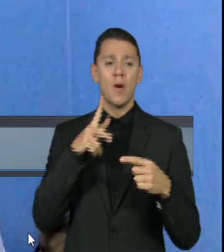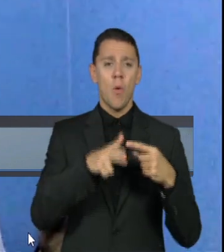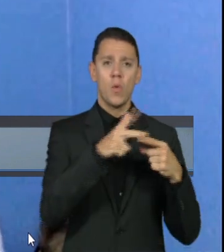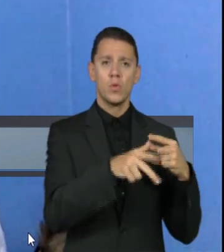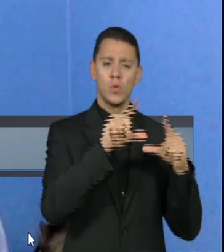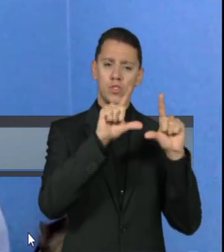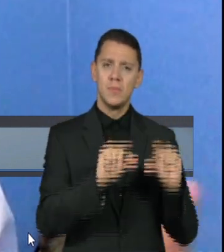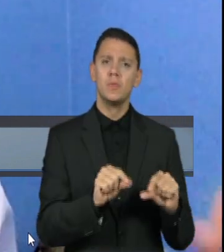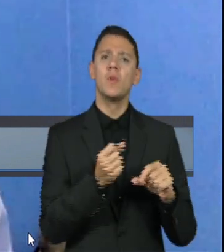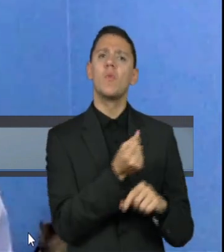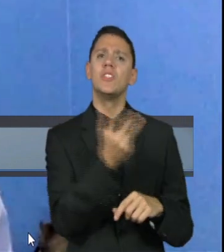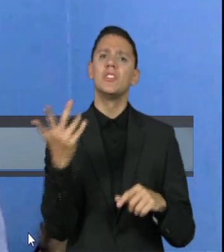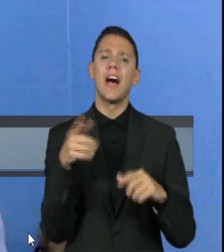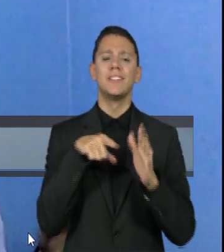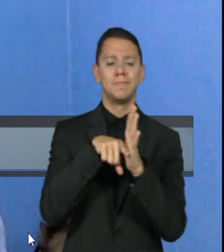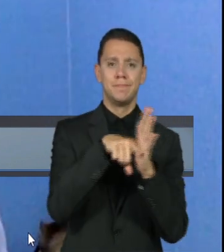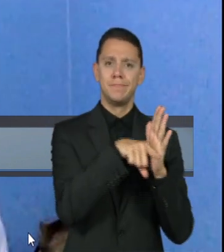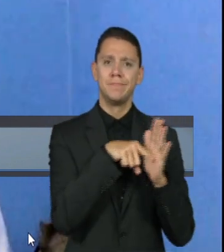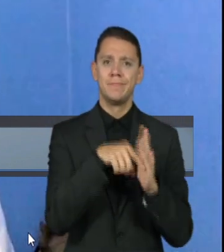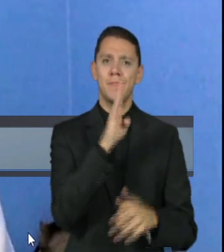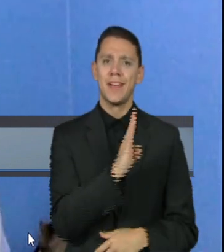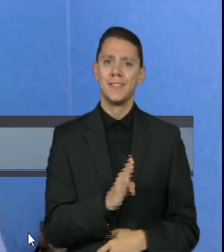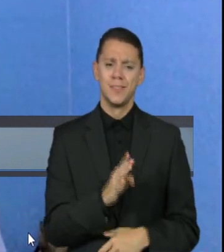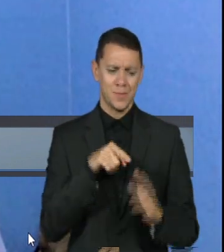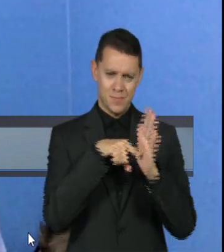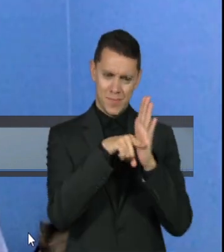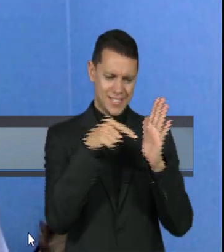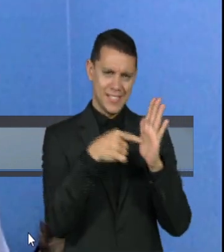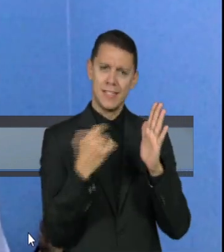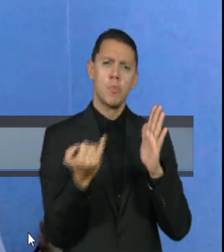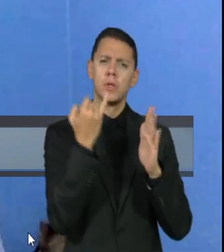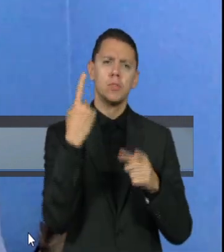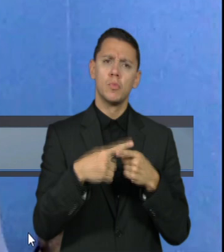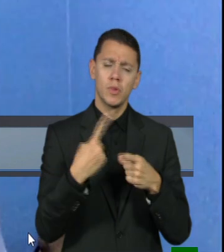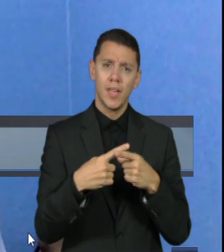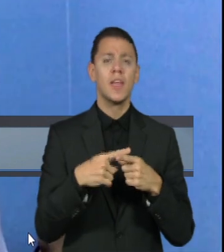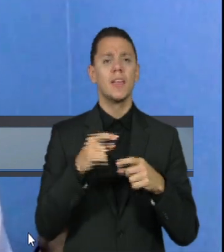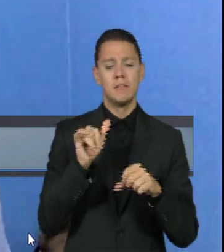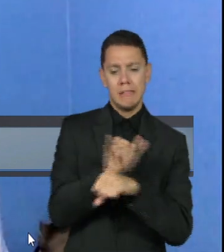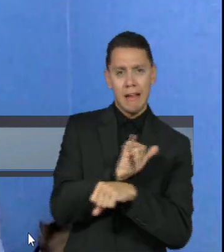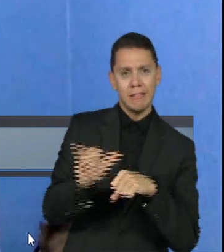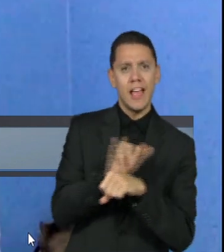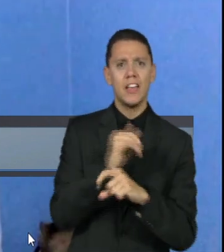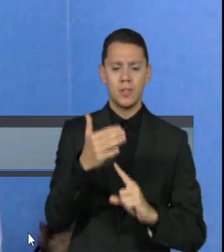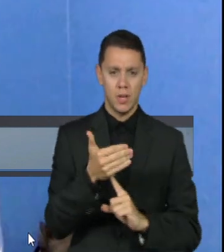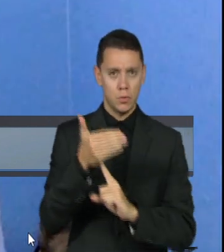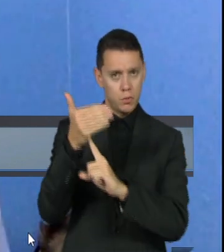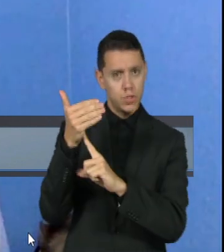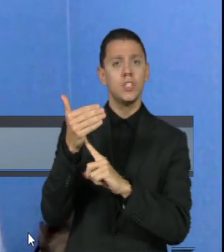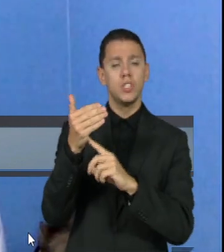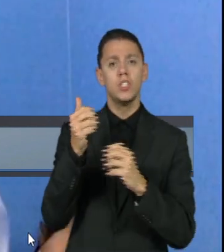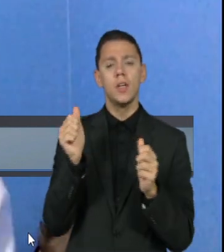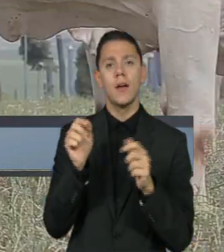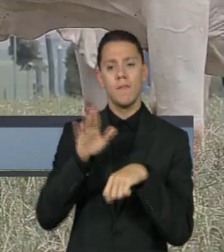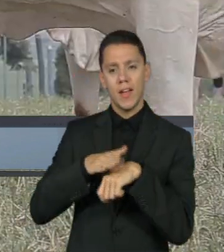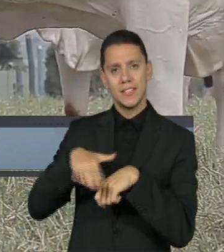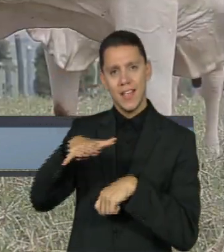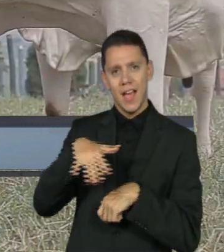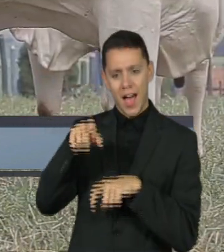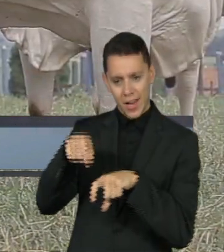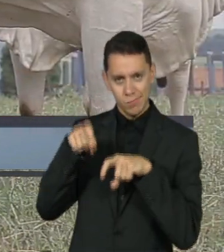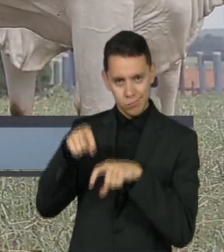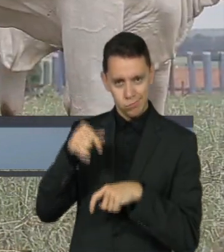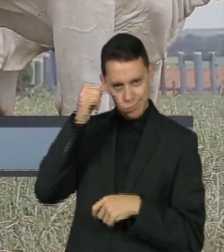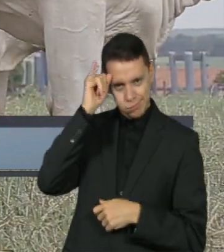Brasil. A pesquisa, que é extremamente importante para se desenvolver tecnologias que, aplicadas ao rebanho brasileiro, vão